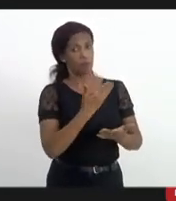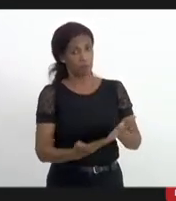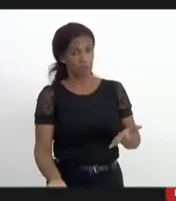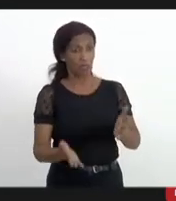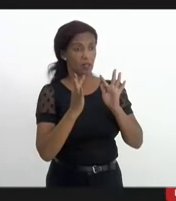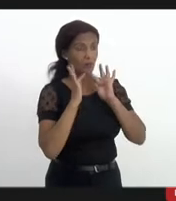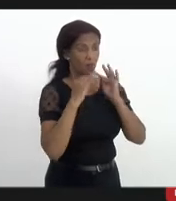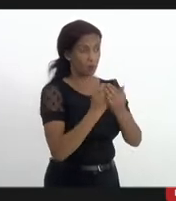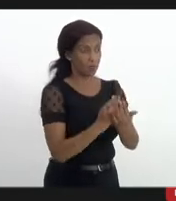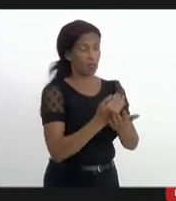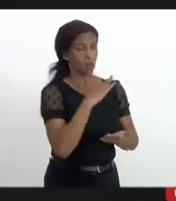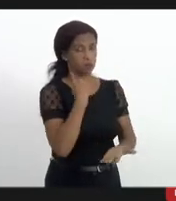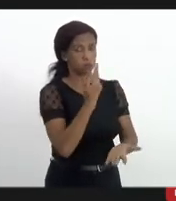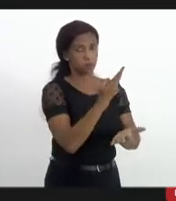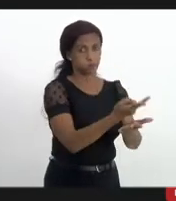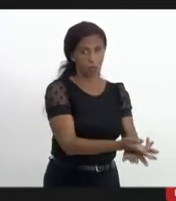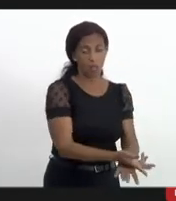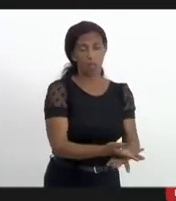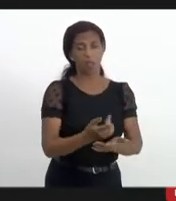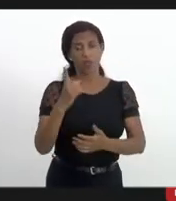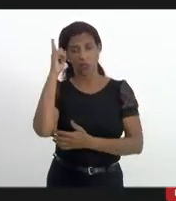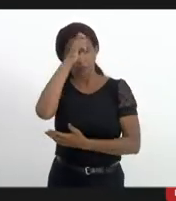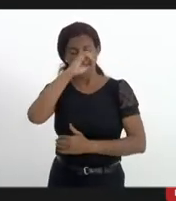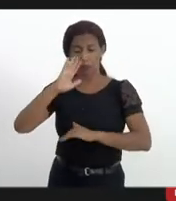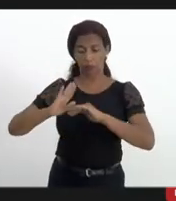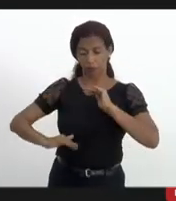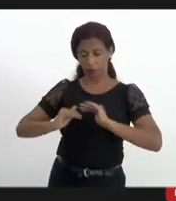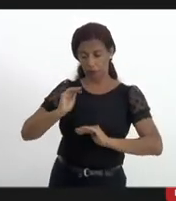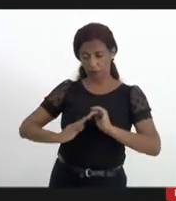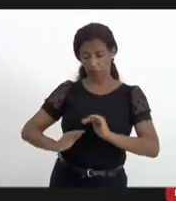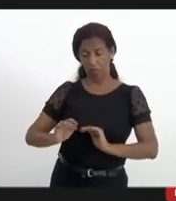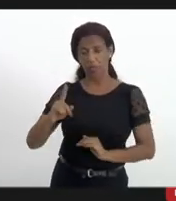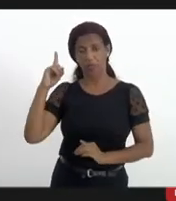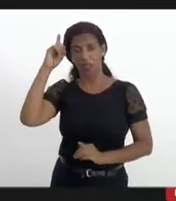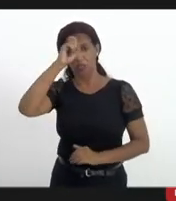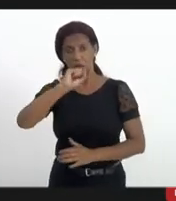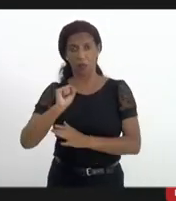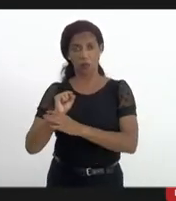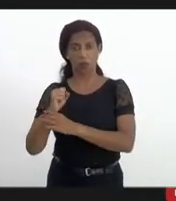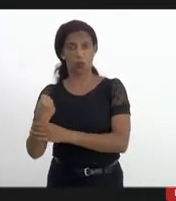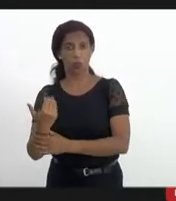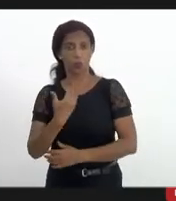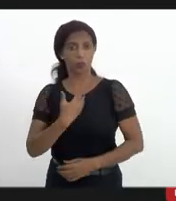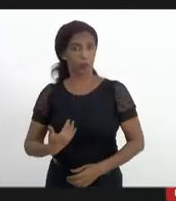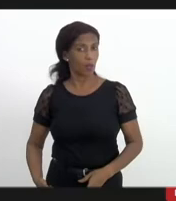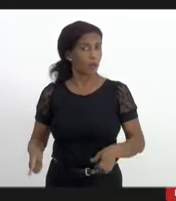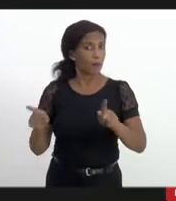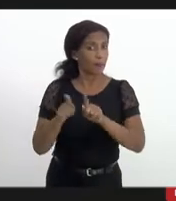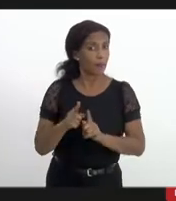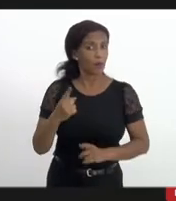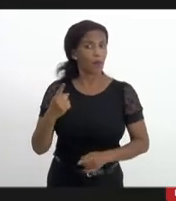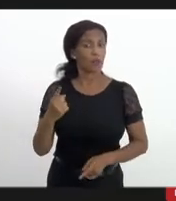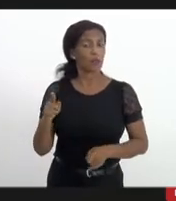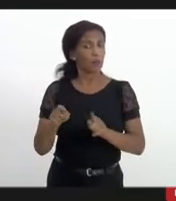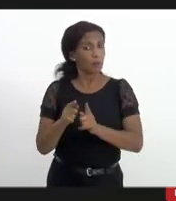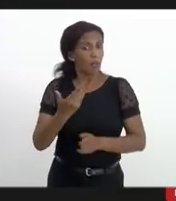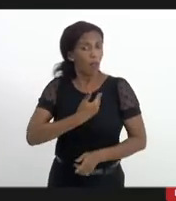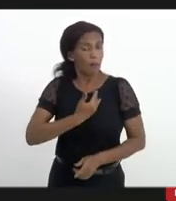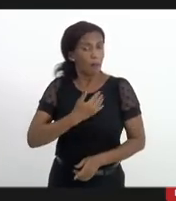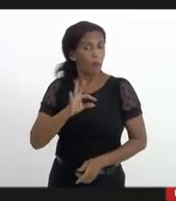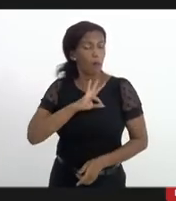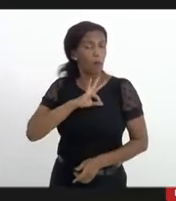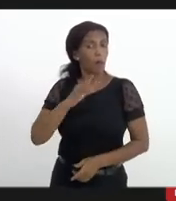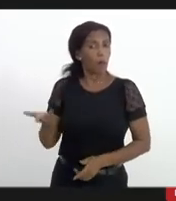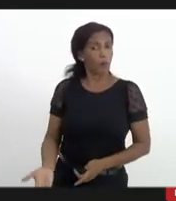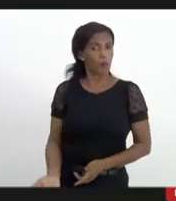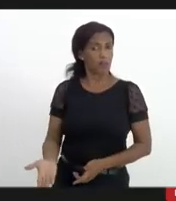seus parentes, é difícil para os profissionais, é difícil para a gente da segurança pública e que perderam um policial, implica